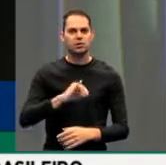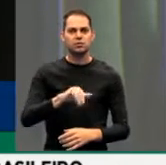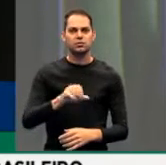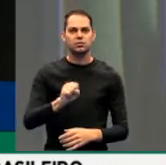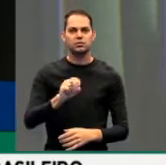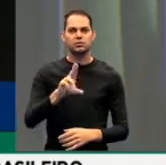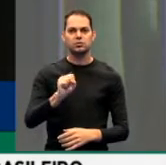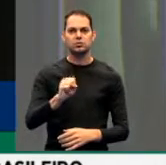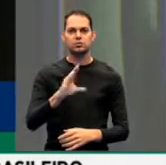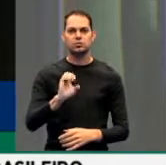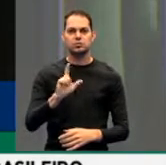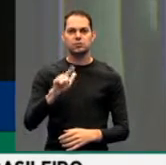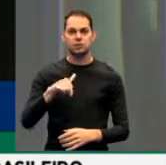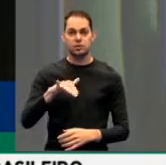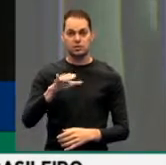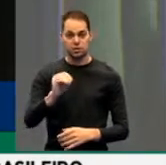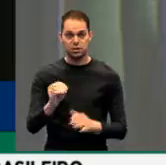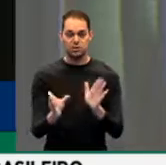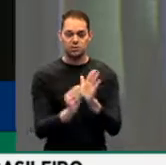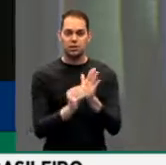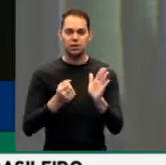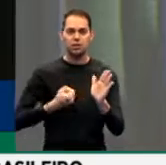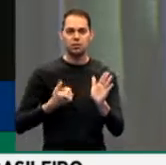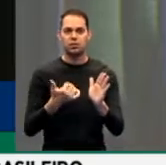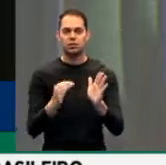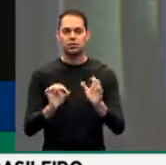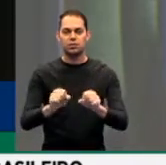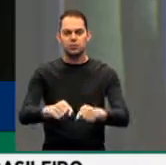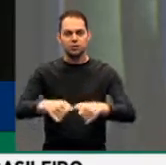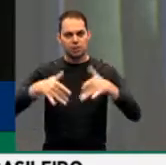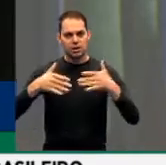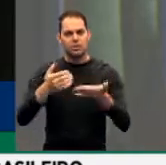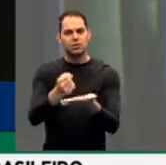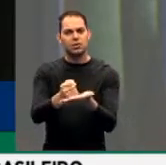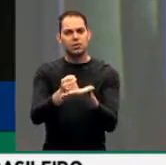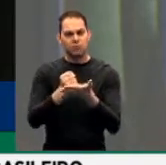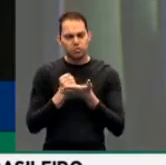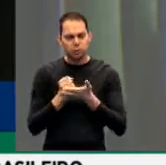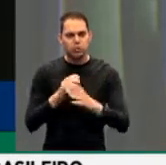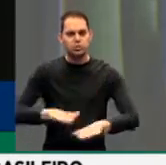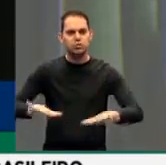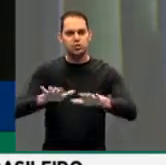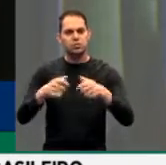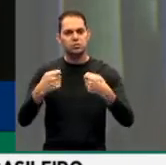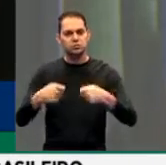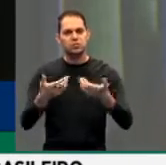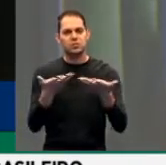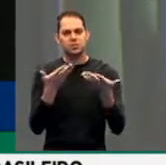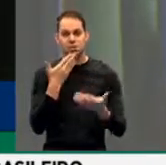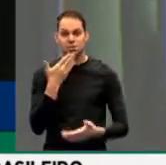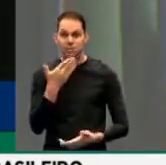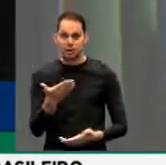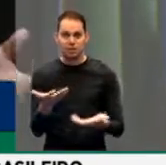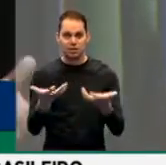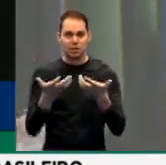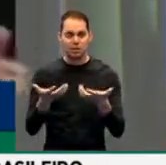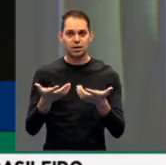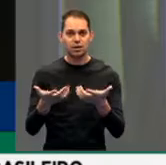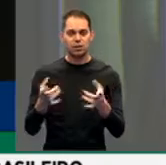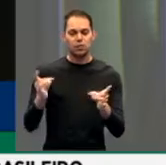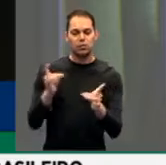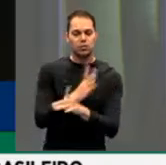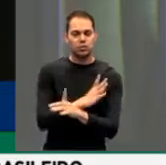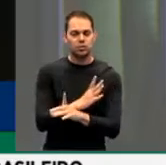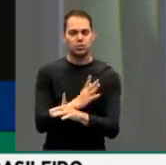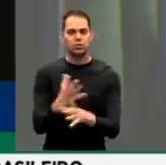Deputado Juscelino, a emenda 10 de plenário, eu peço o apoio de todos. Ela vai concluir, e